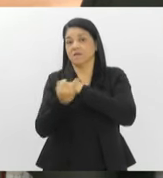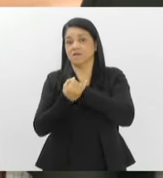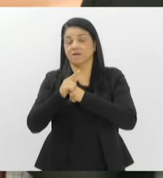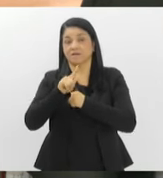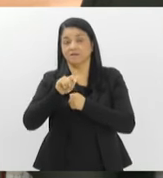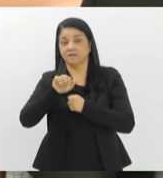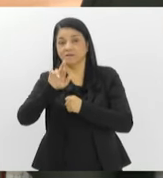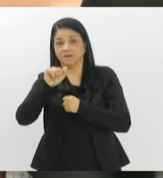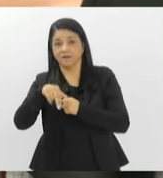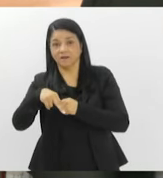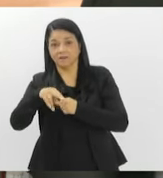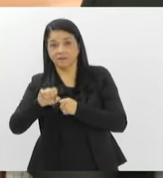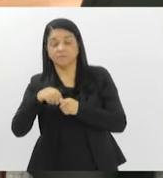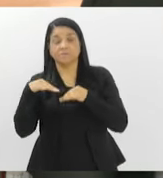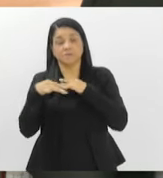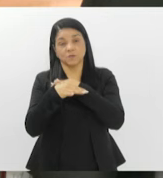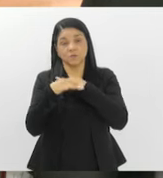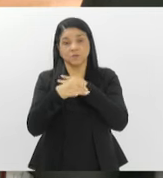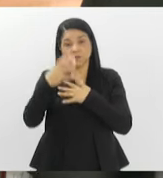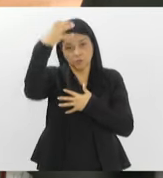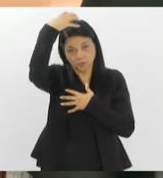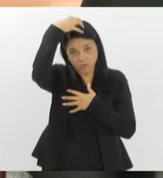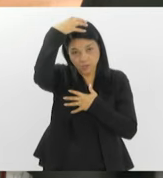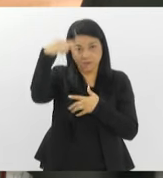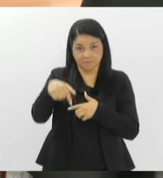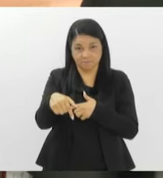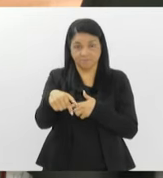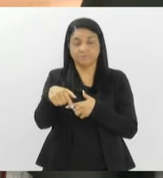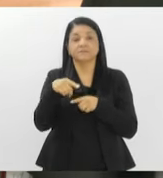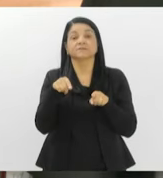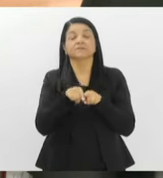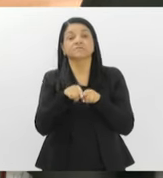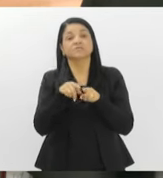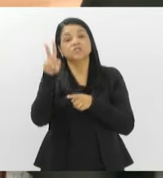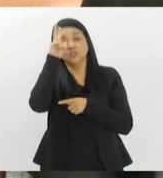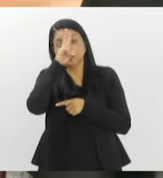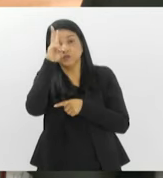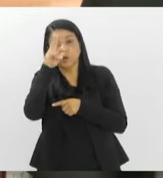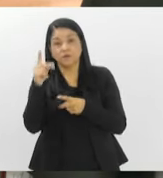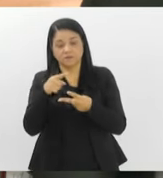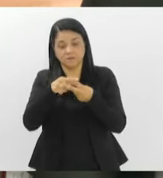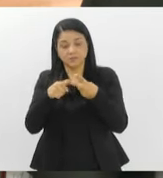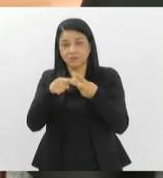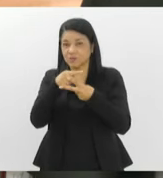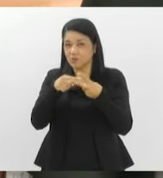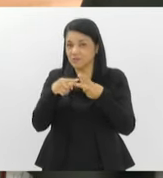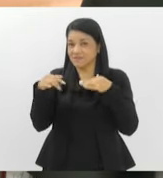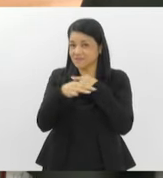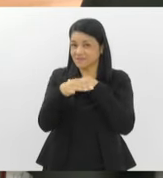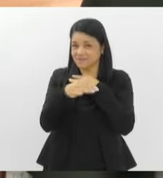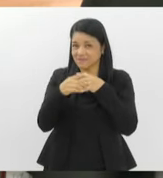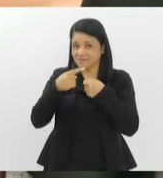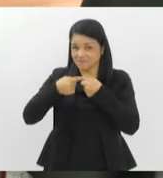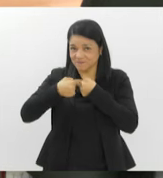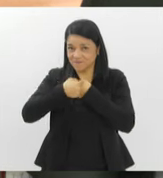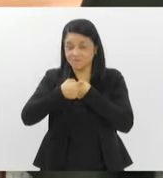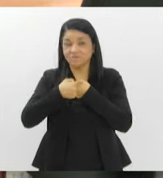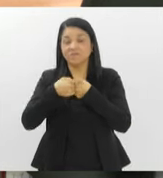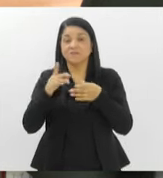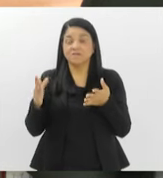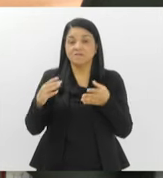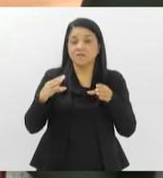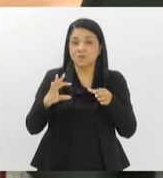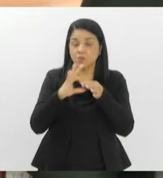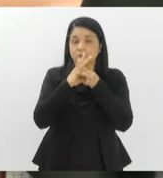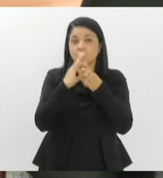fazendo parte do município vizinho, Angla dos Reis. Um pouco da história destes dois paraísos está reunida no livro Paraty